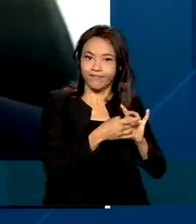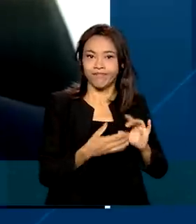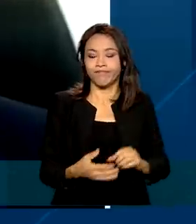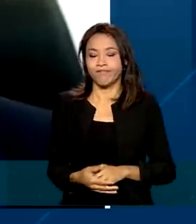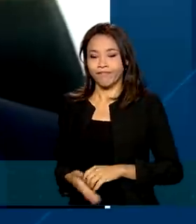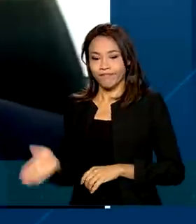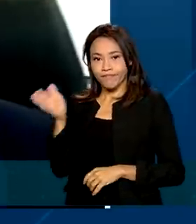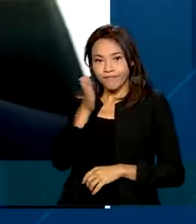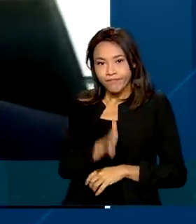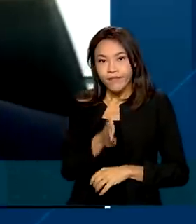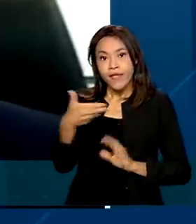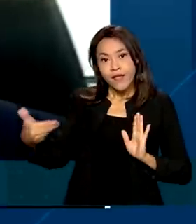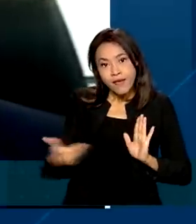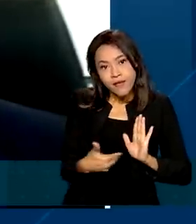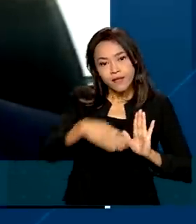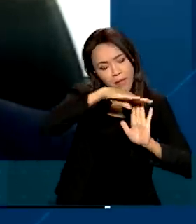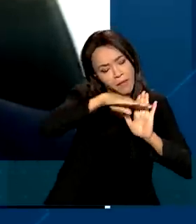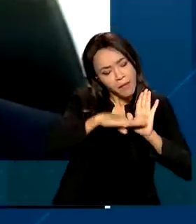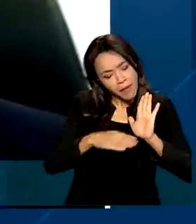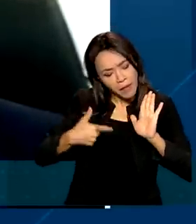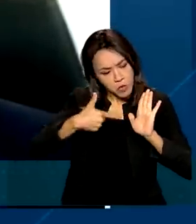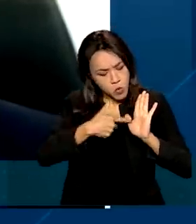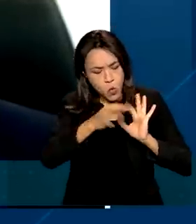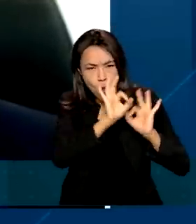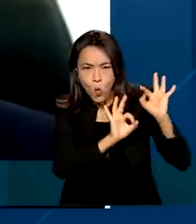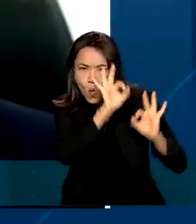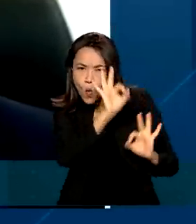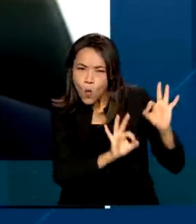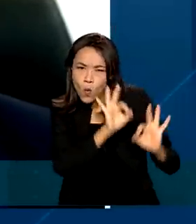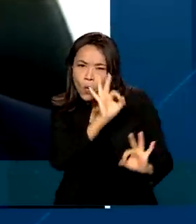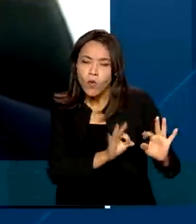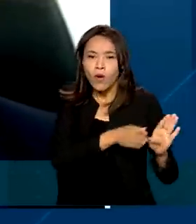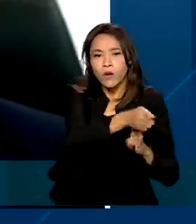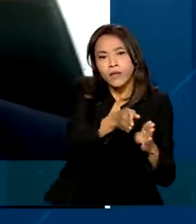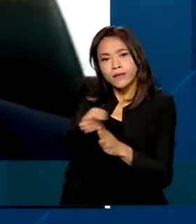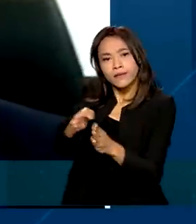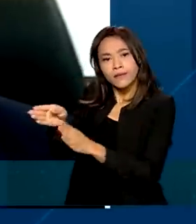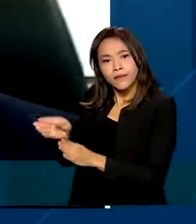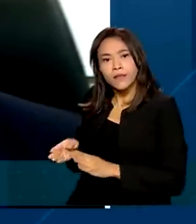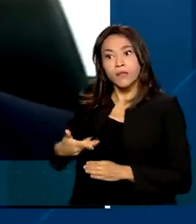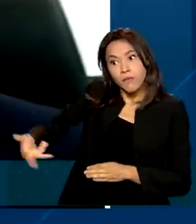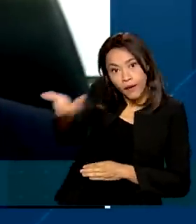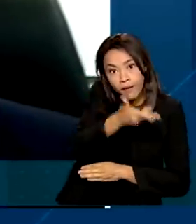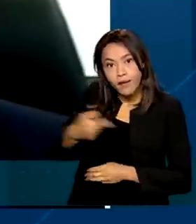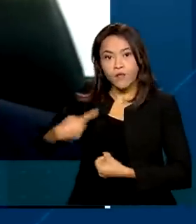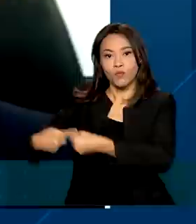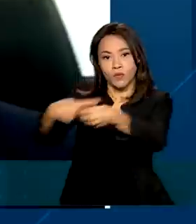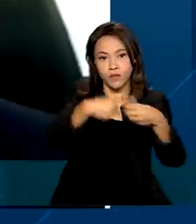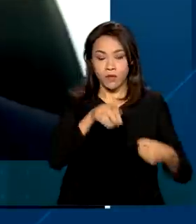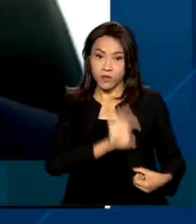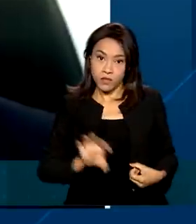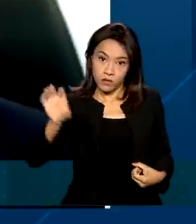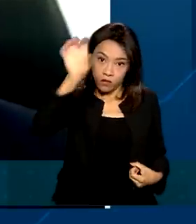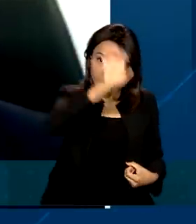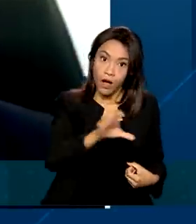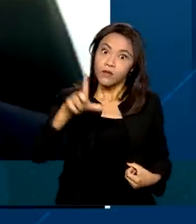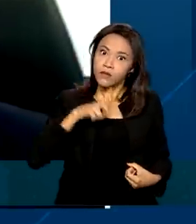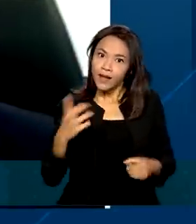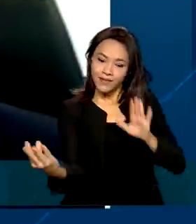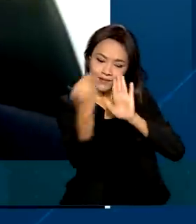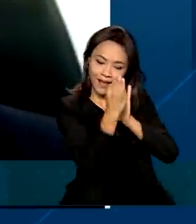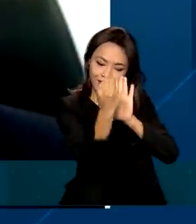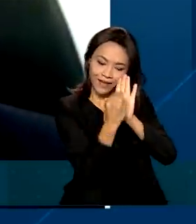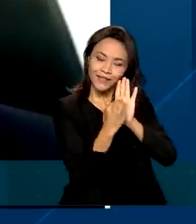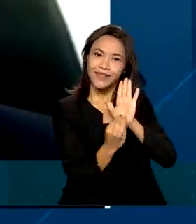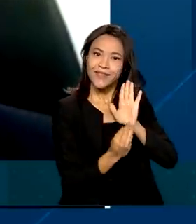como um grande arcabouço, uma grande estrutura orientadora para que estados e municípios implementem os seus planos,